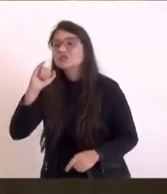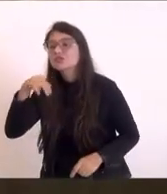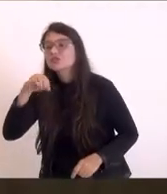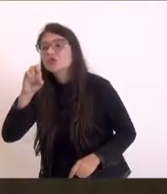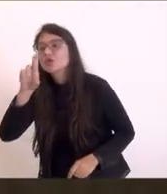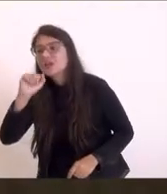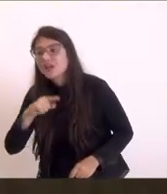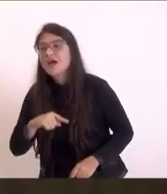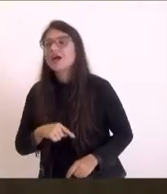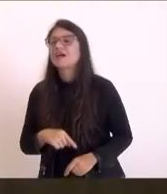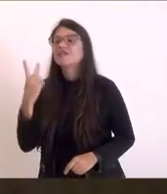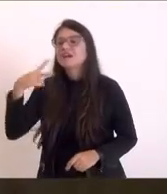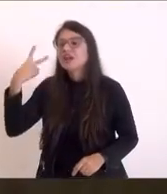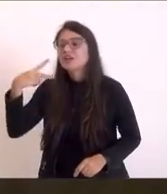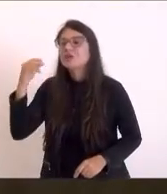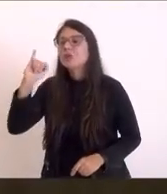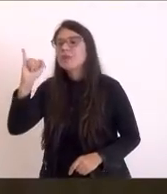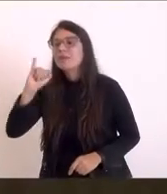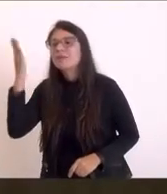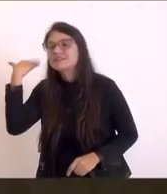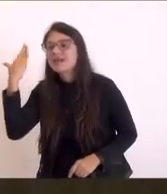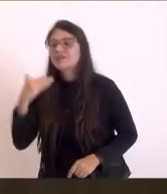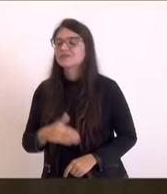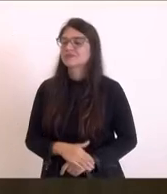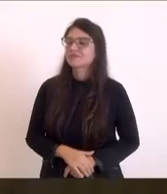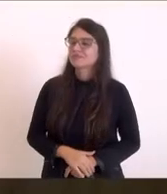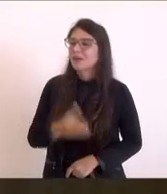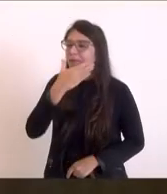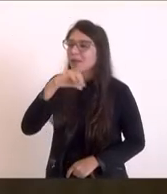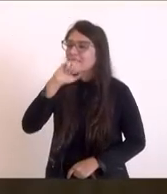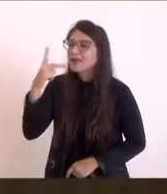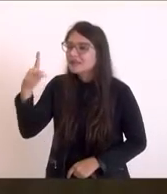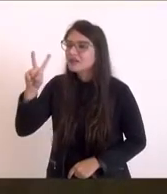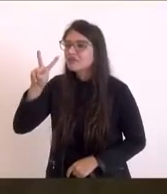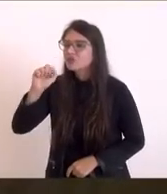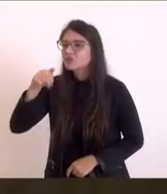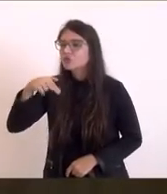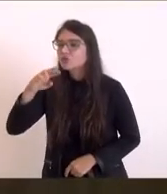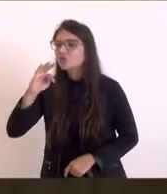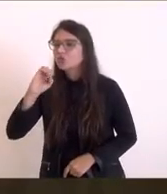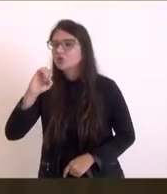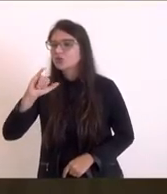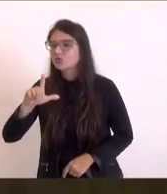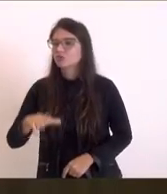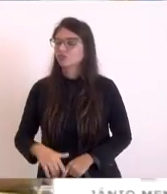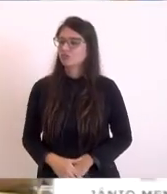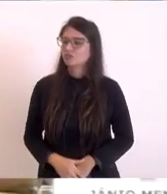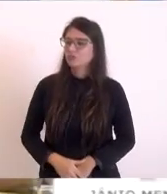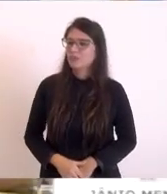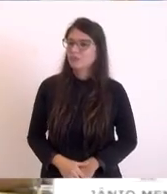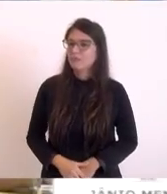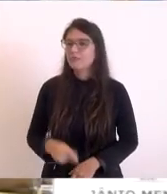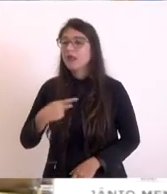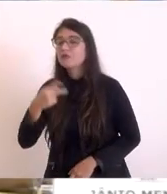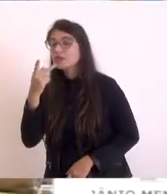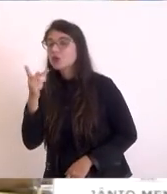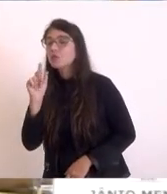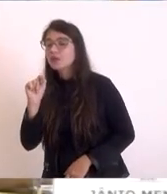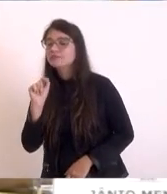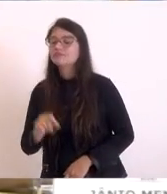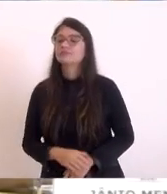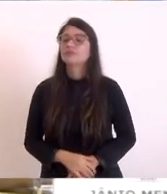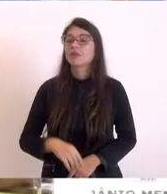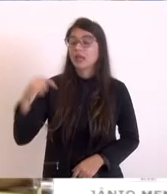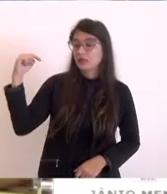foi vereador em Guaba então eu aqui presidente eu queria dizer o seguinte esta cidade